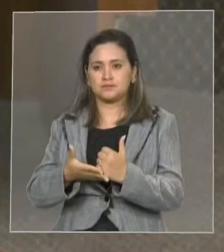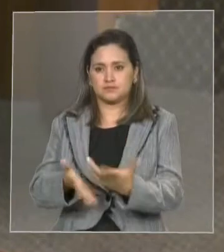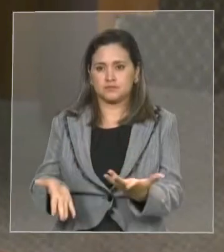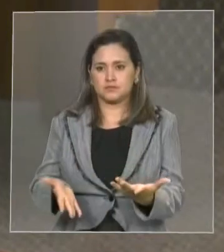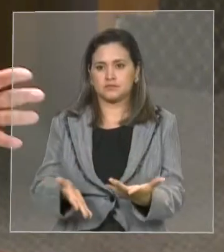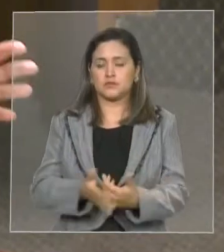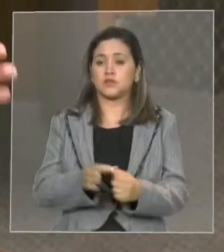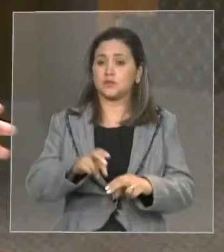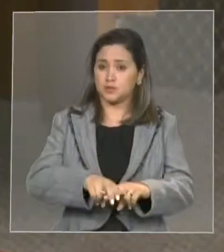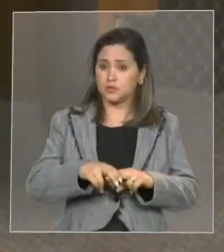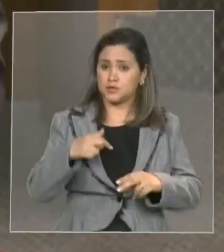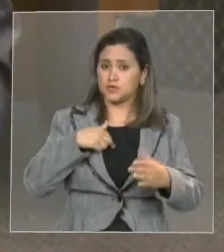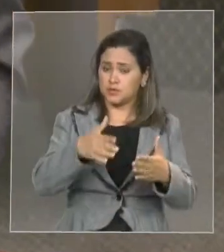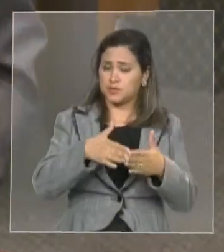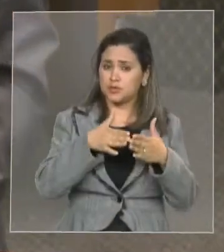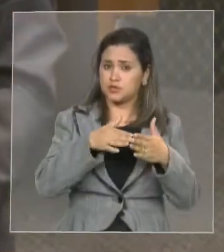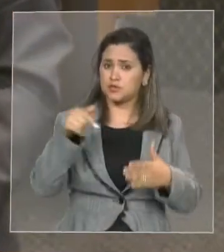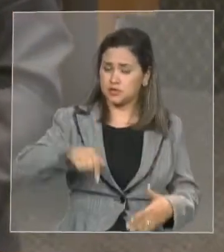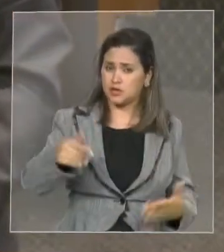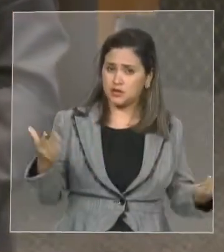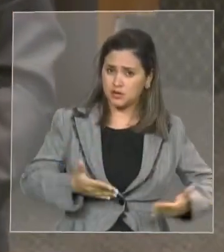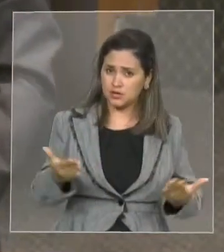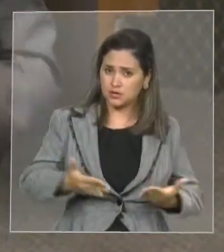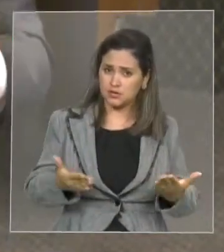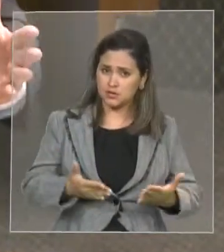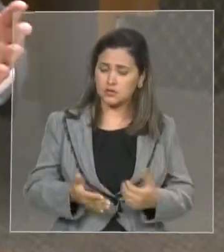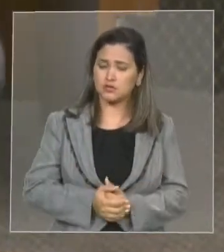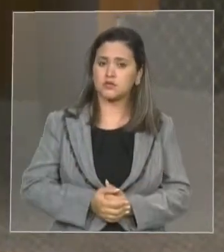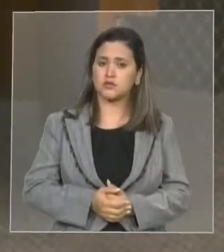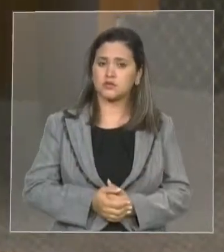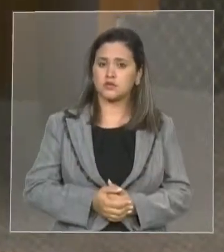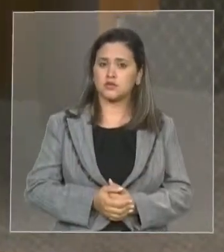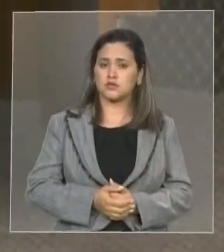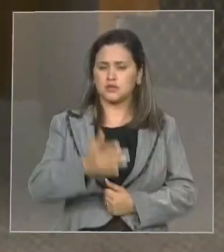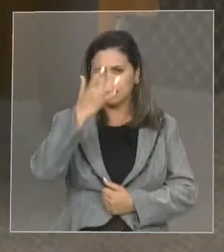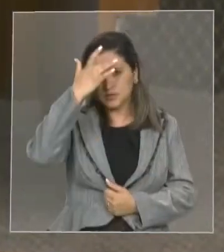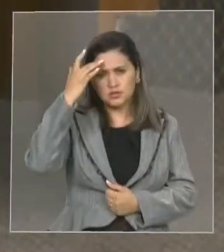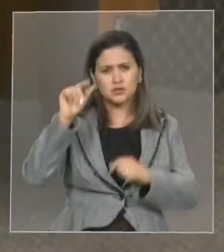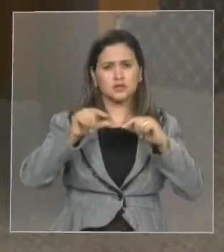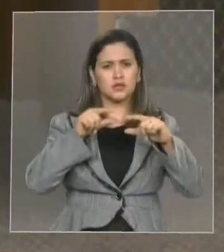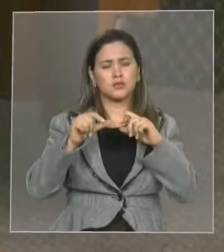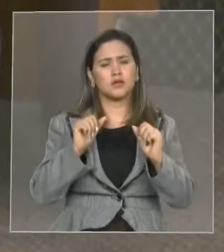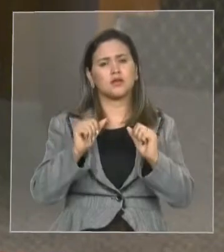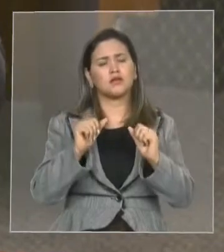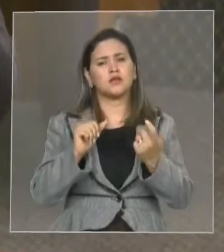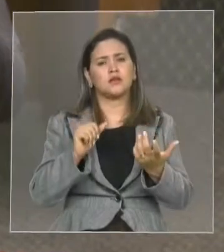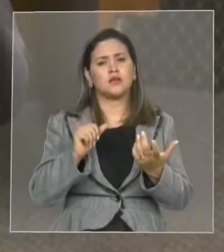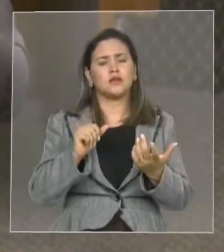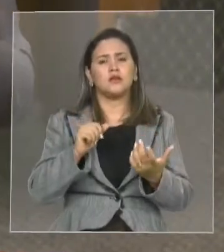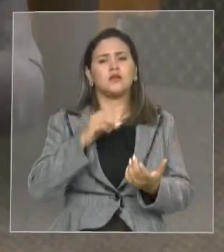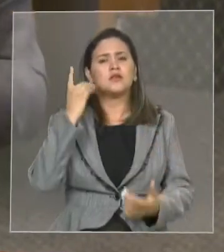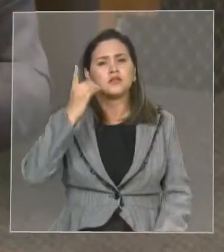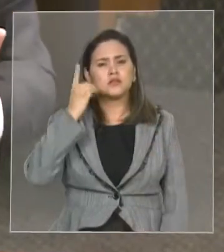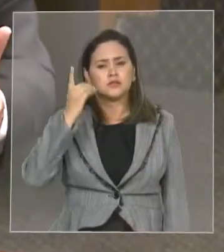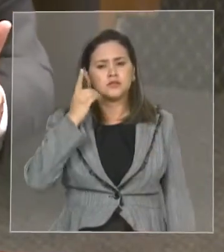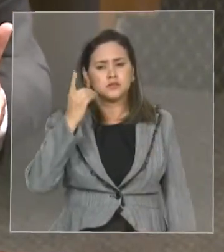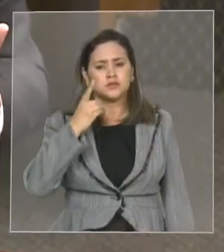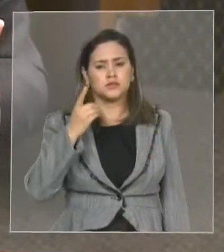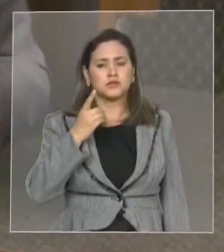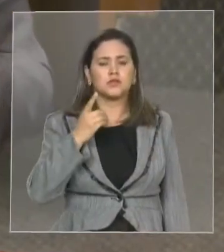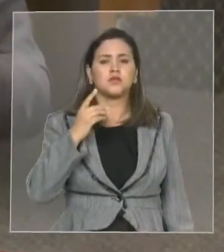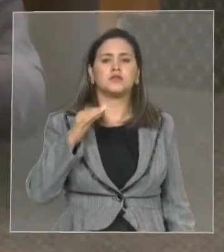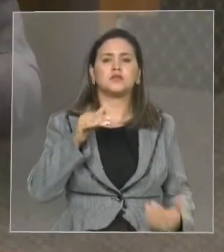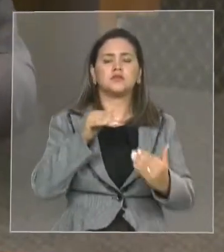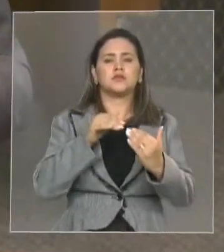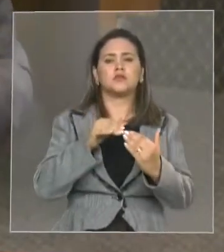eu faço um apelo aqui aos membros do governo. Vamos retirar de pauta esse projeto da